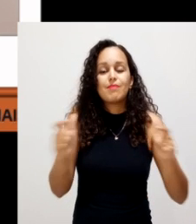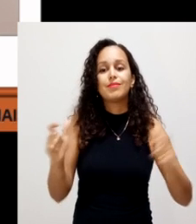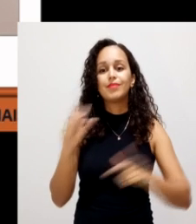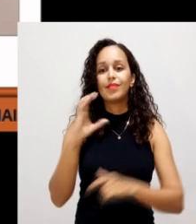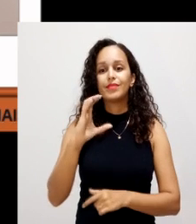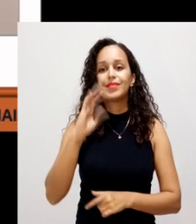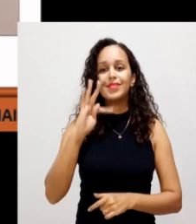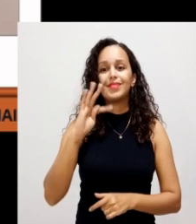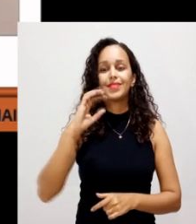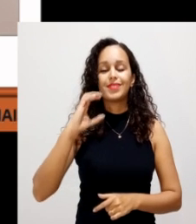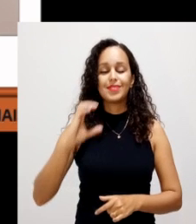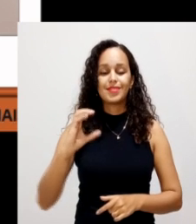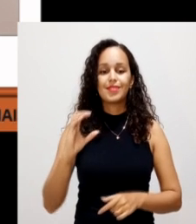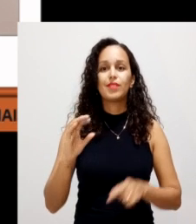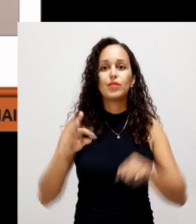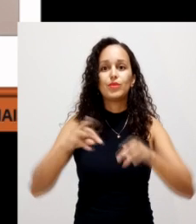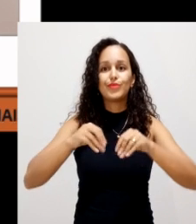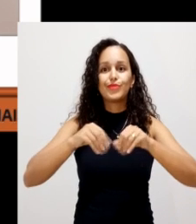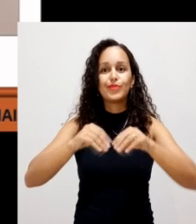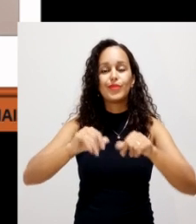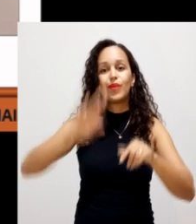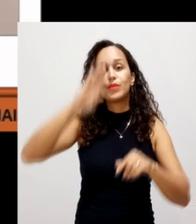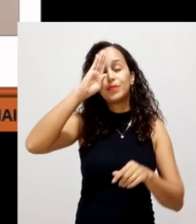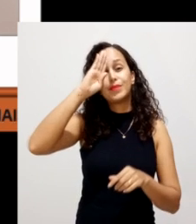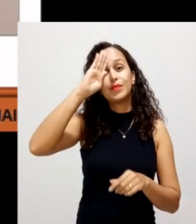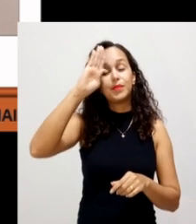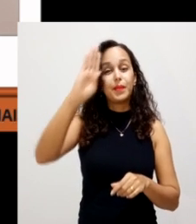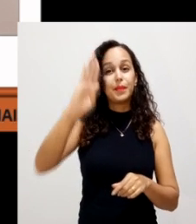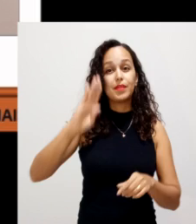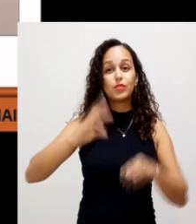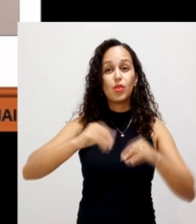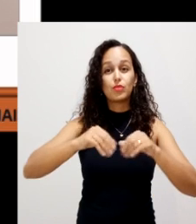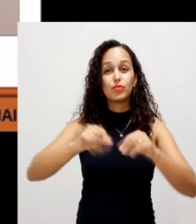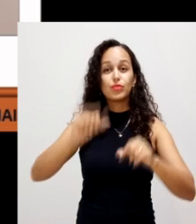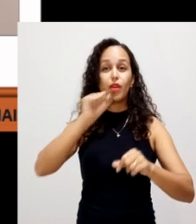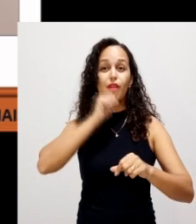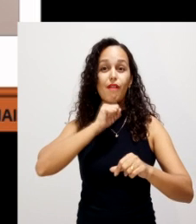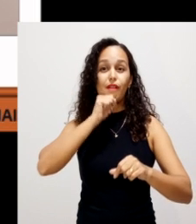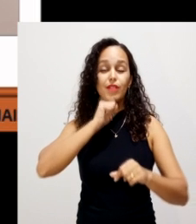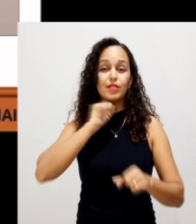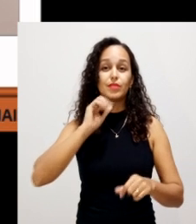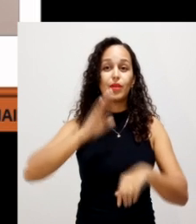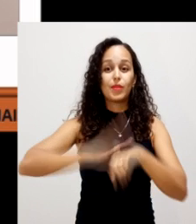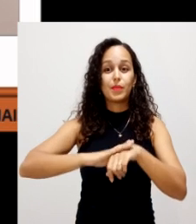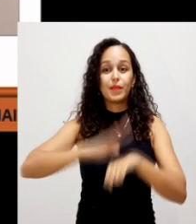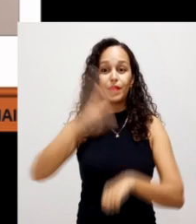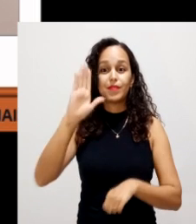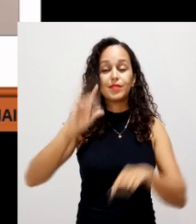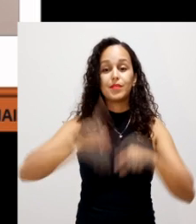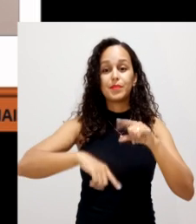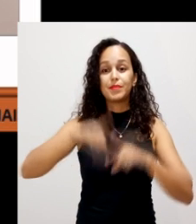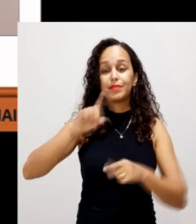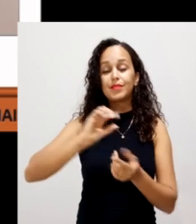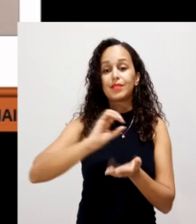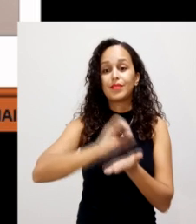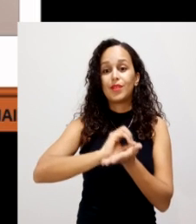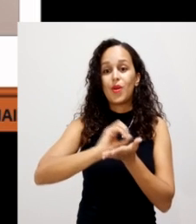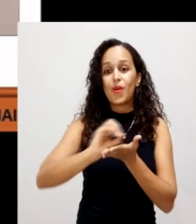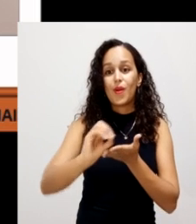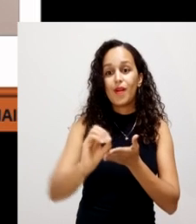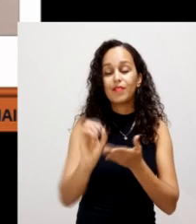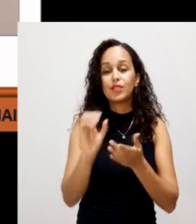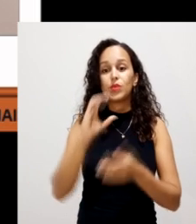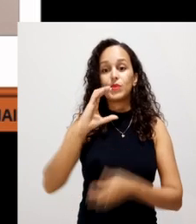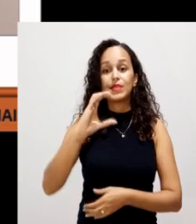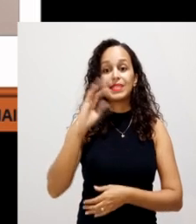do solo, principalmente nossos solos tropicais. solos mais envelhecidos, a matéria orgânica, ela aumenta a CTC desse solo, vai possuir